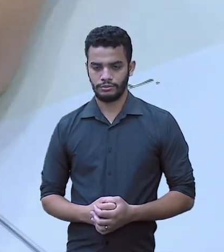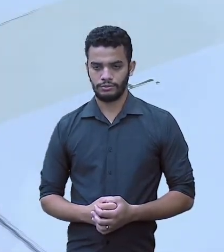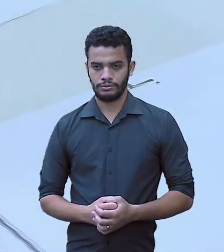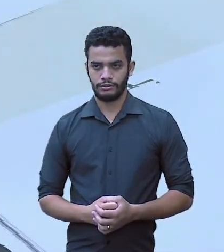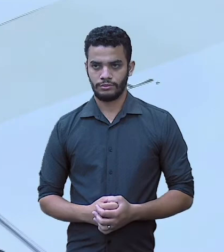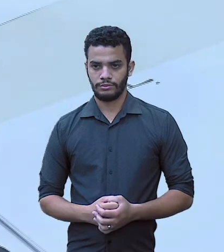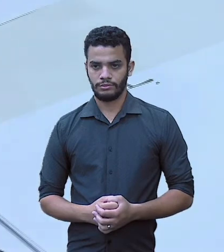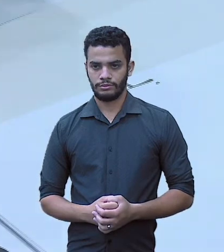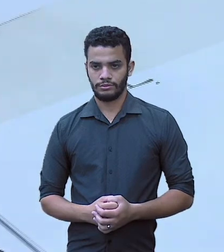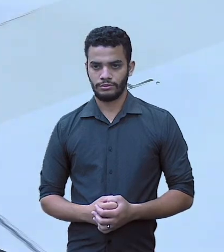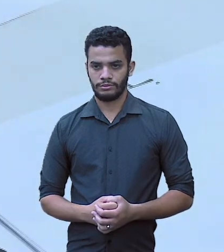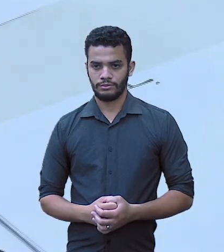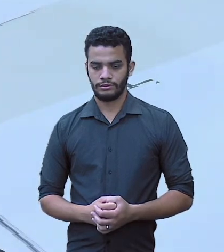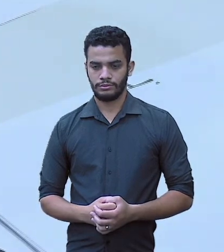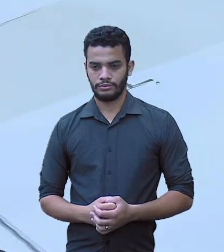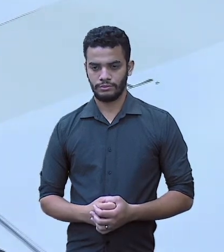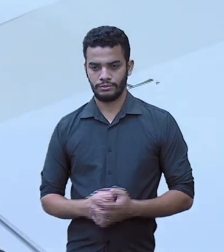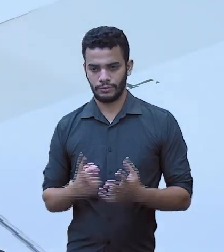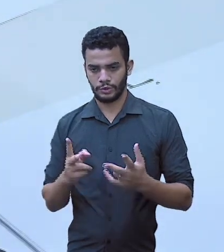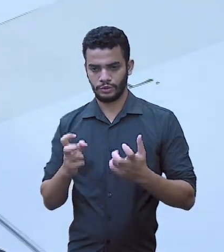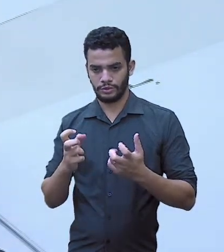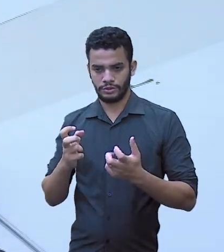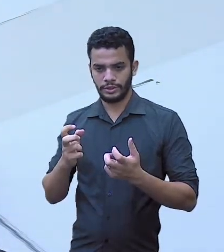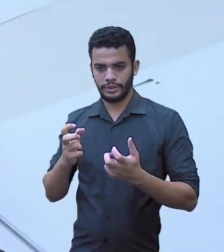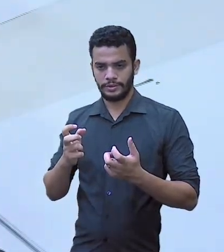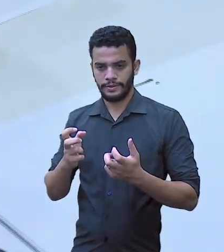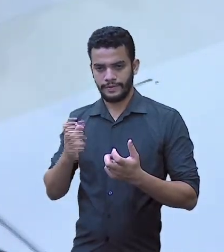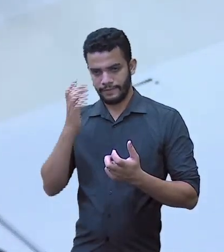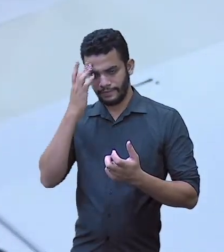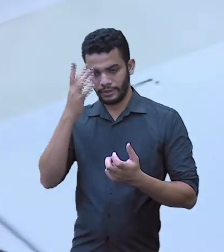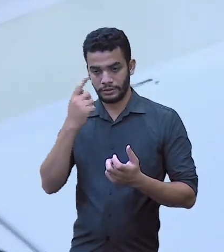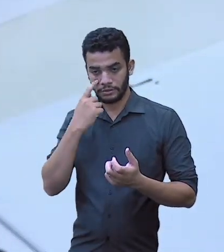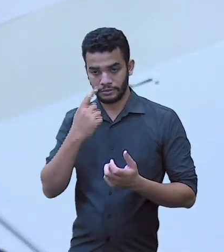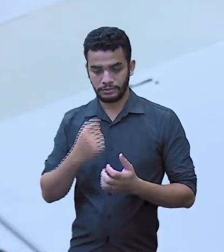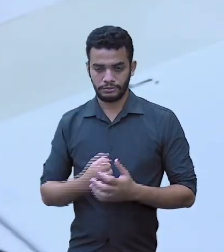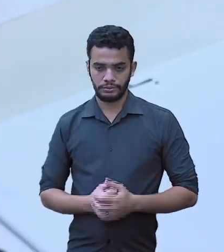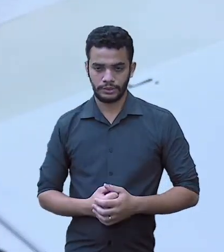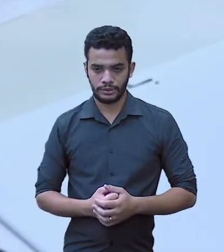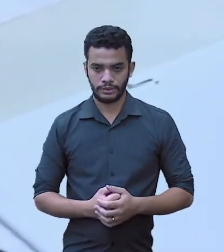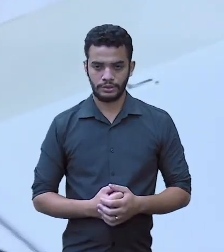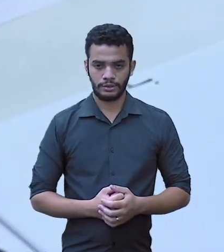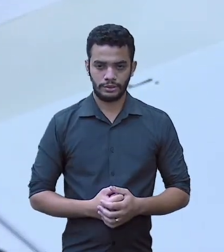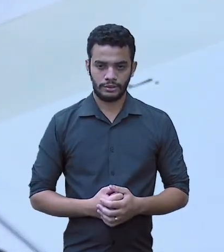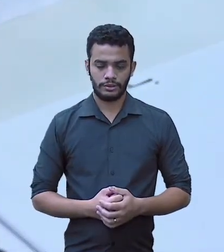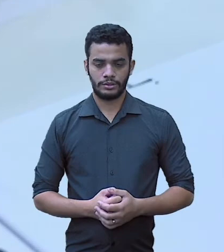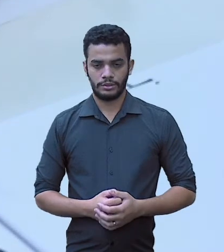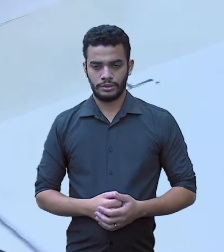Vou deixar aqui para vocês entenderem. E vou colocar mais 56